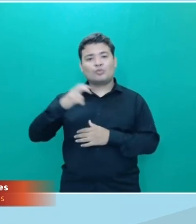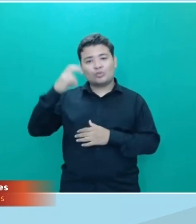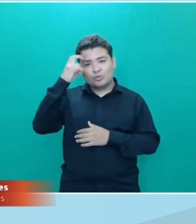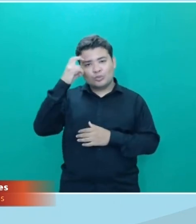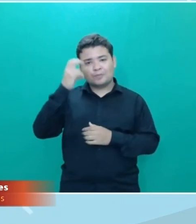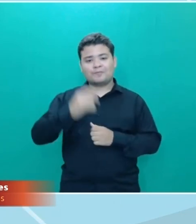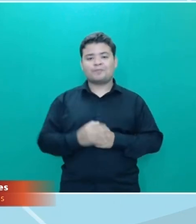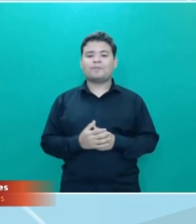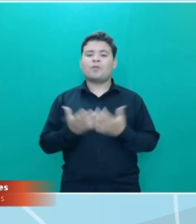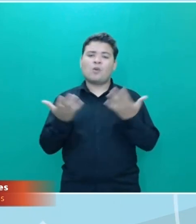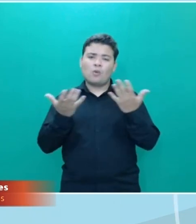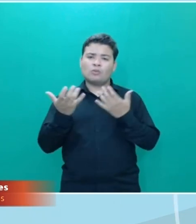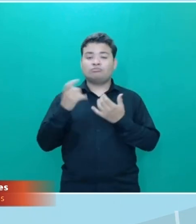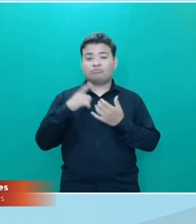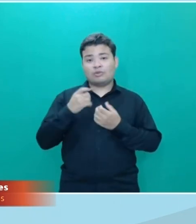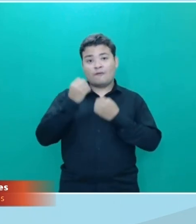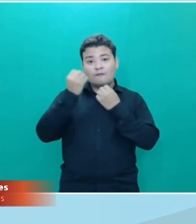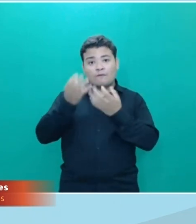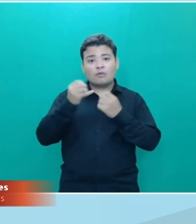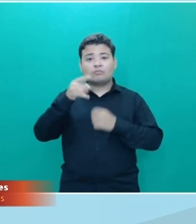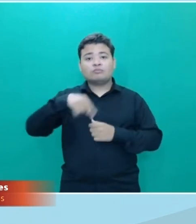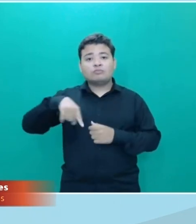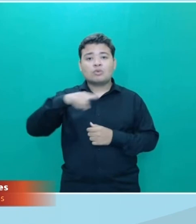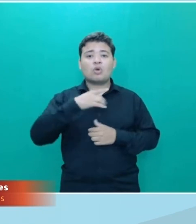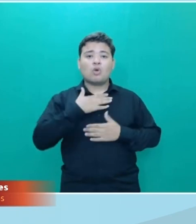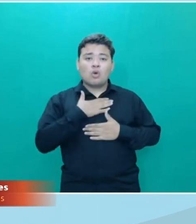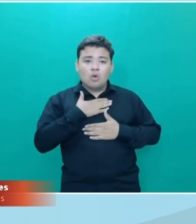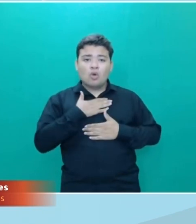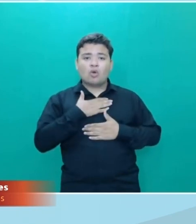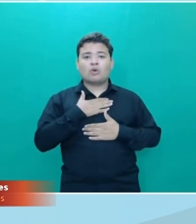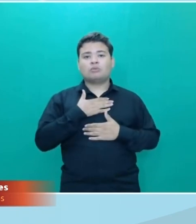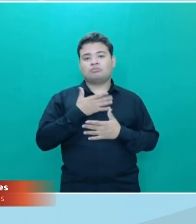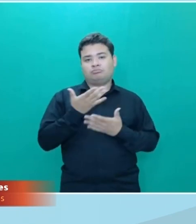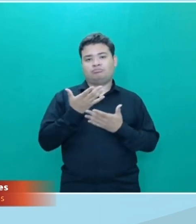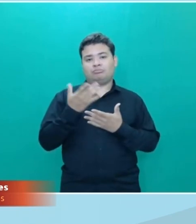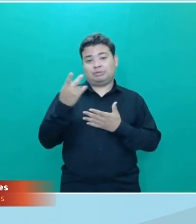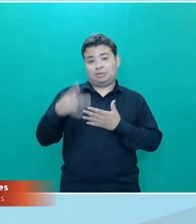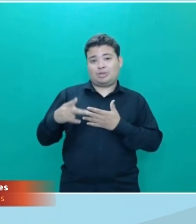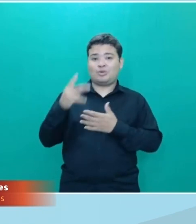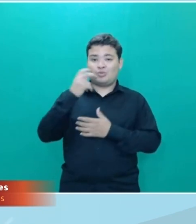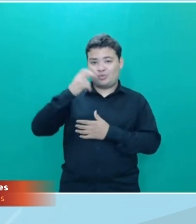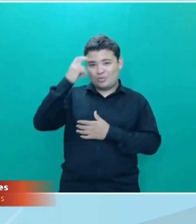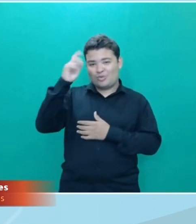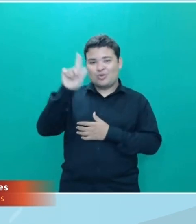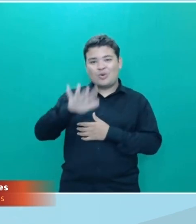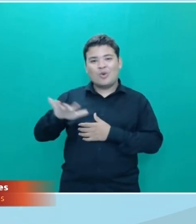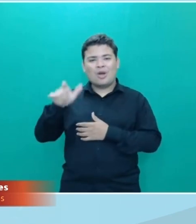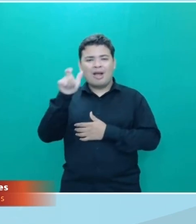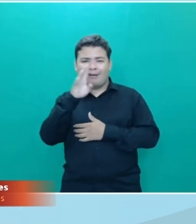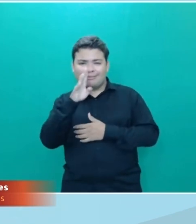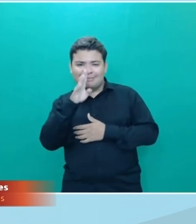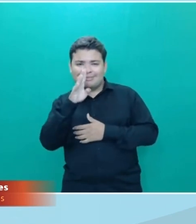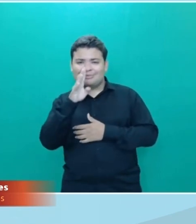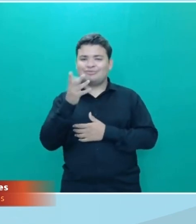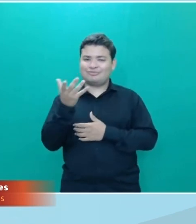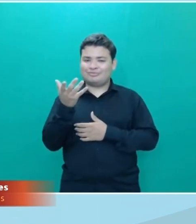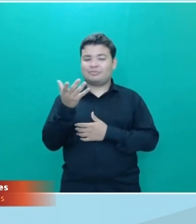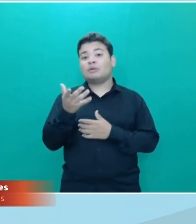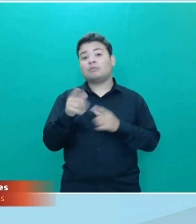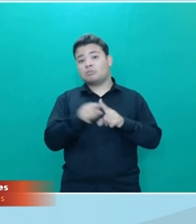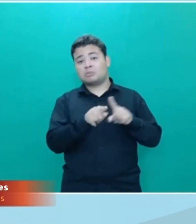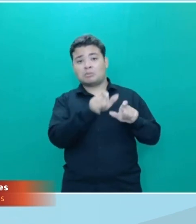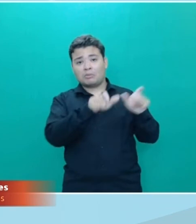Hoje tem informações tanto para quem gosta de consumir a cultura feita aqui em Goiás quanto para quem produz cultura.